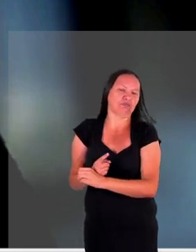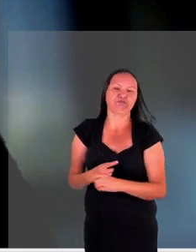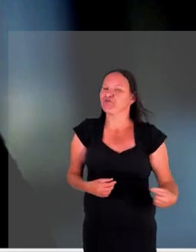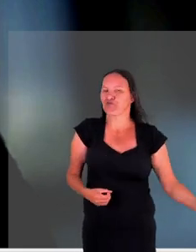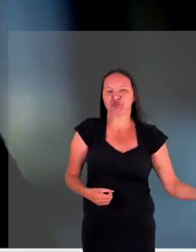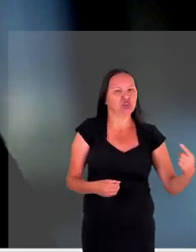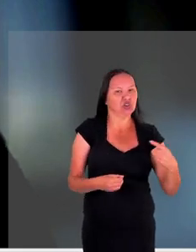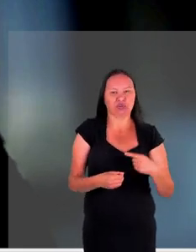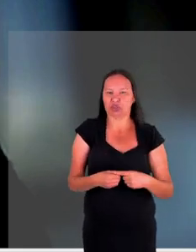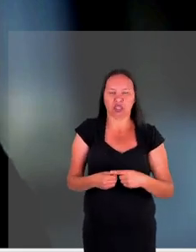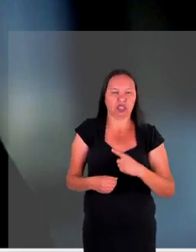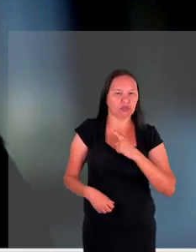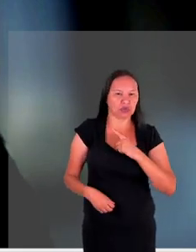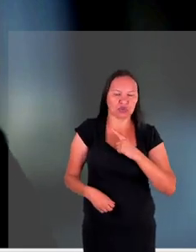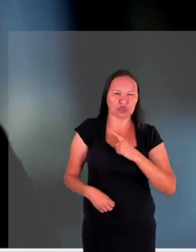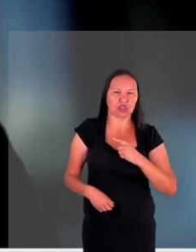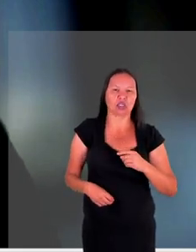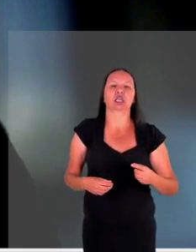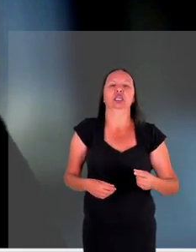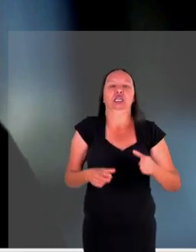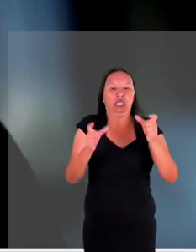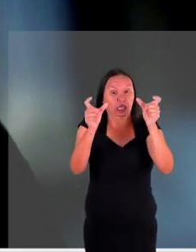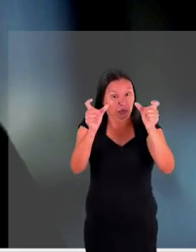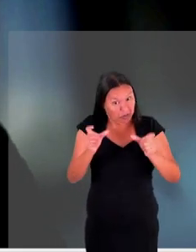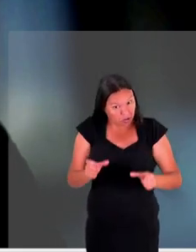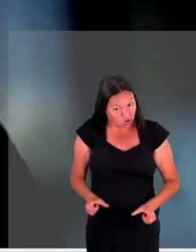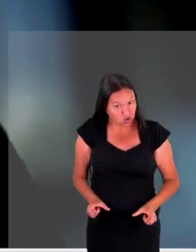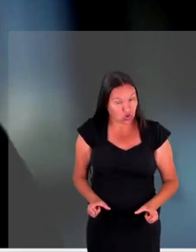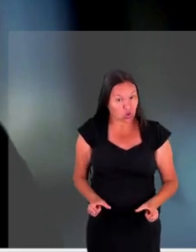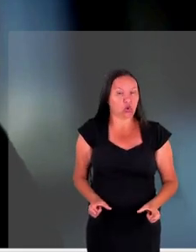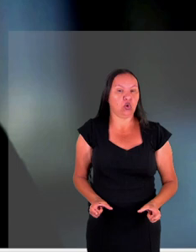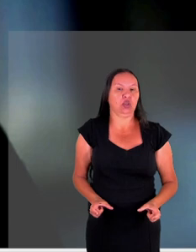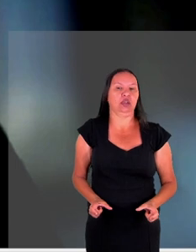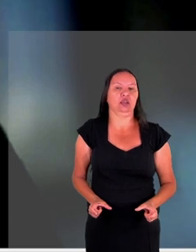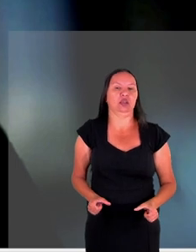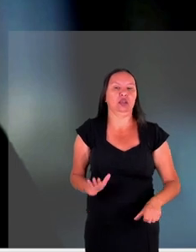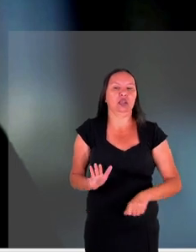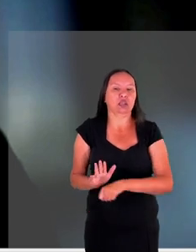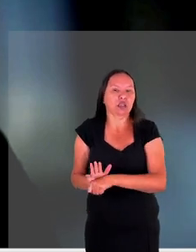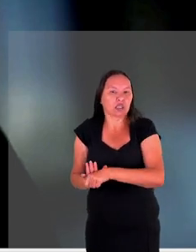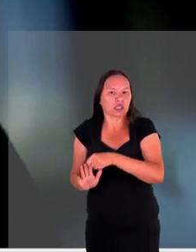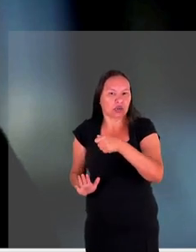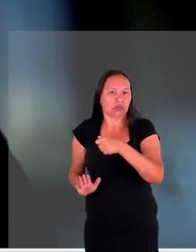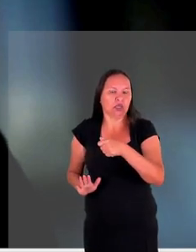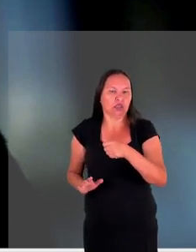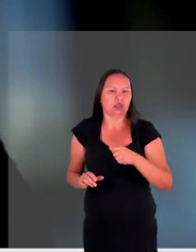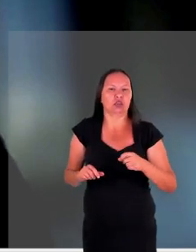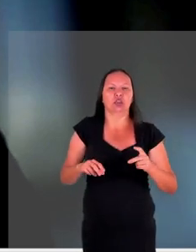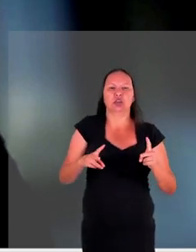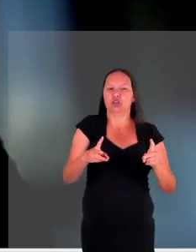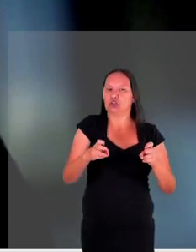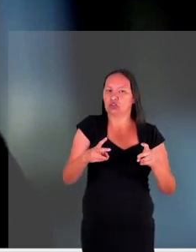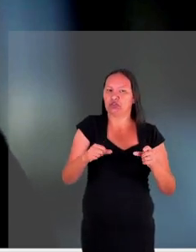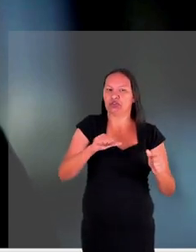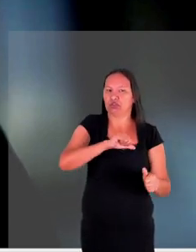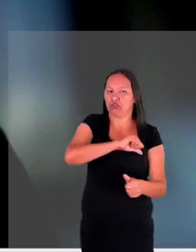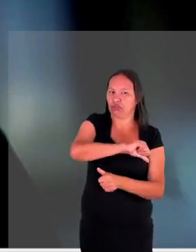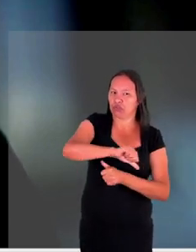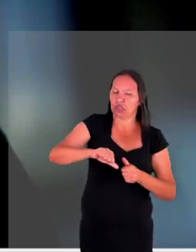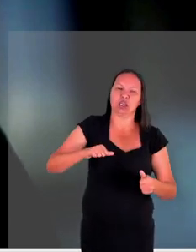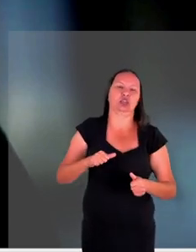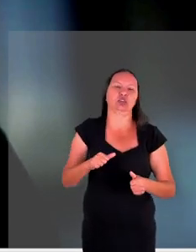condições que um refugiado e que aí cada refugiado vai ter uma necessidade diferente um venezuelano